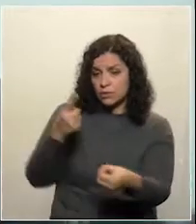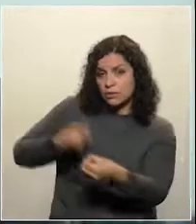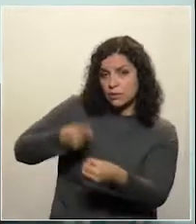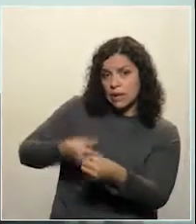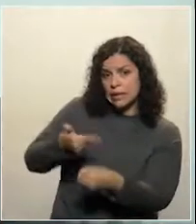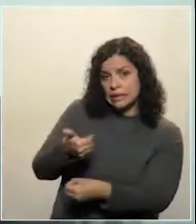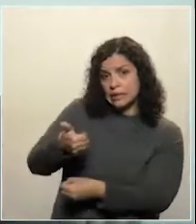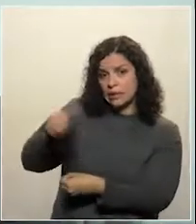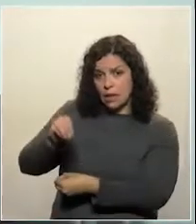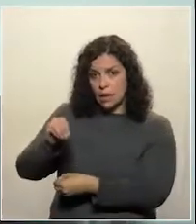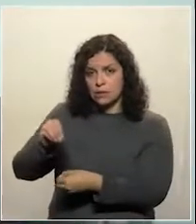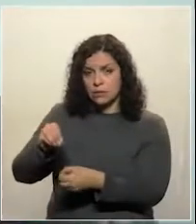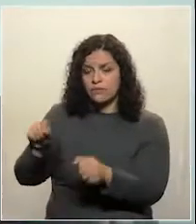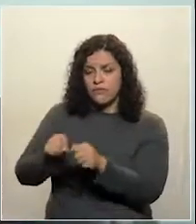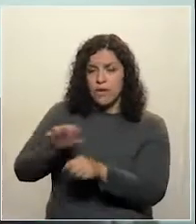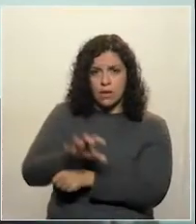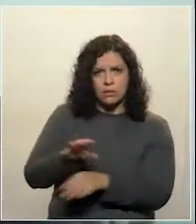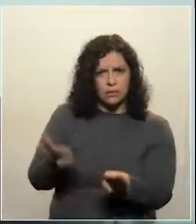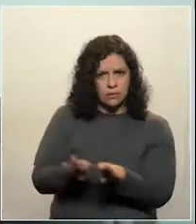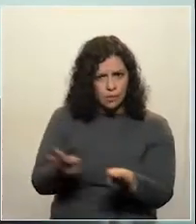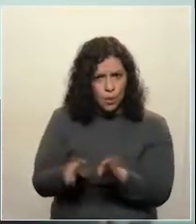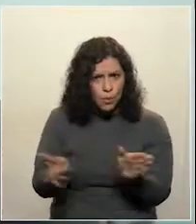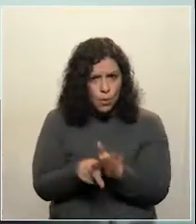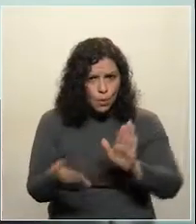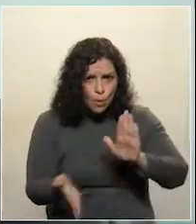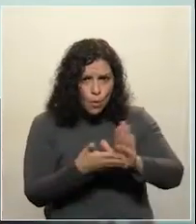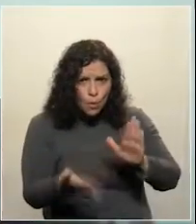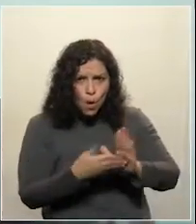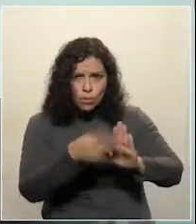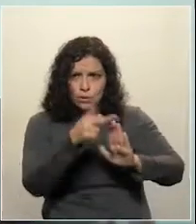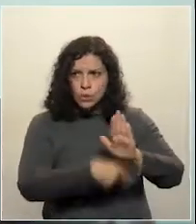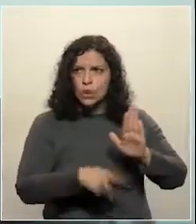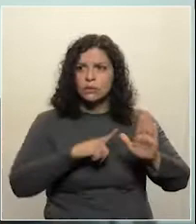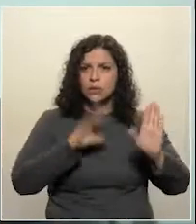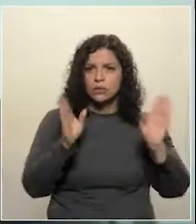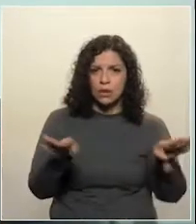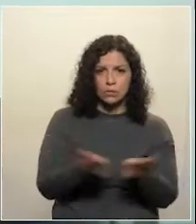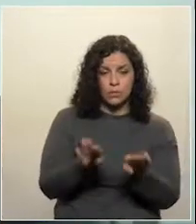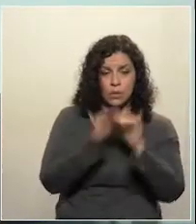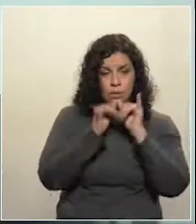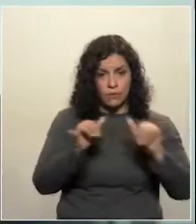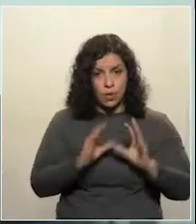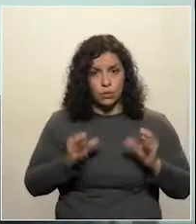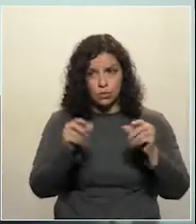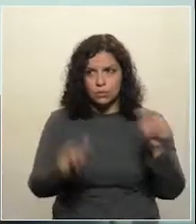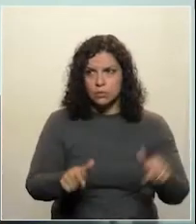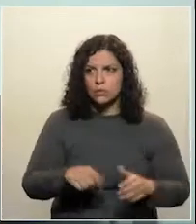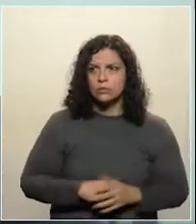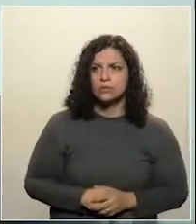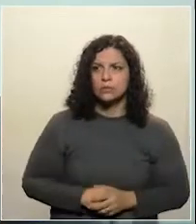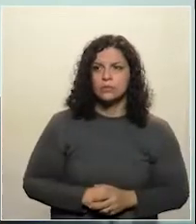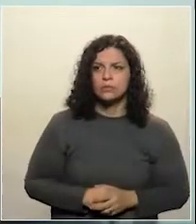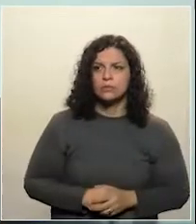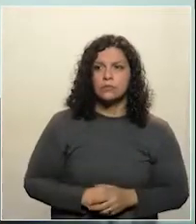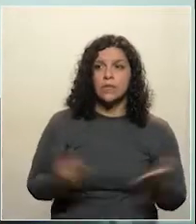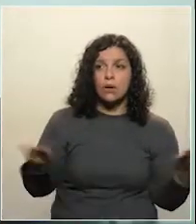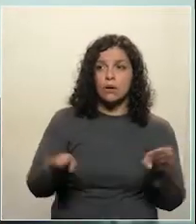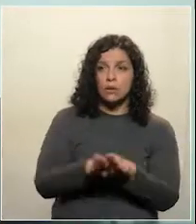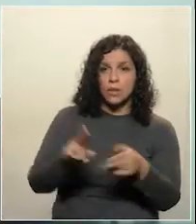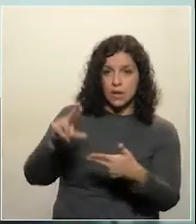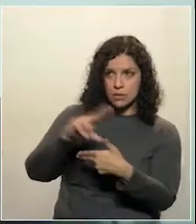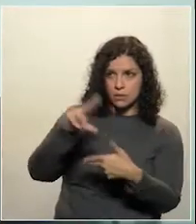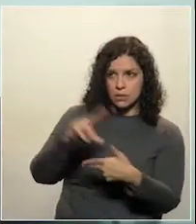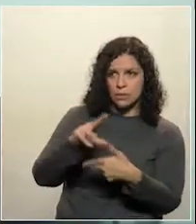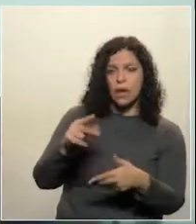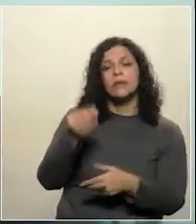municípios sejam vendidos na forma do que está colocado aqui nesse comunicado ao mercado. Se a Sanepar pretende fazer